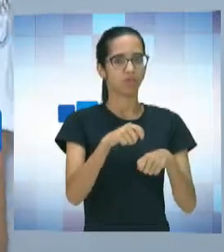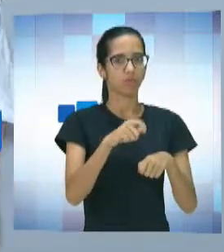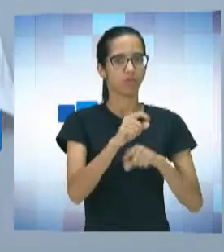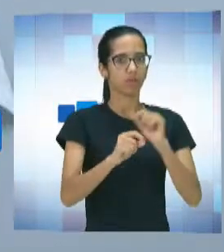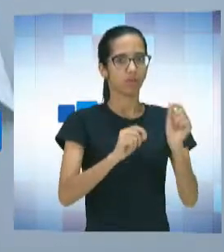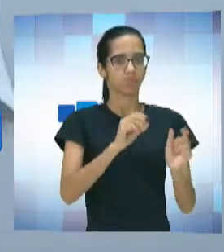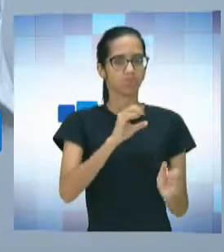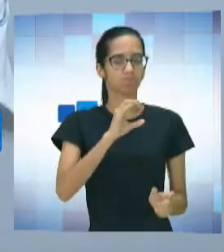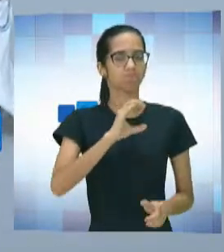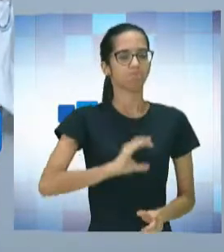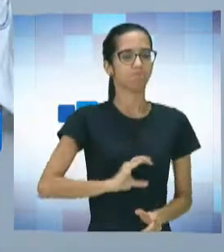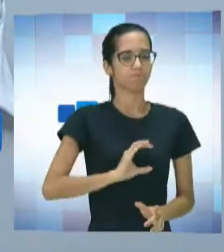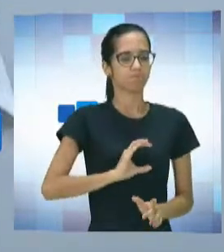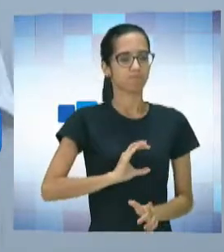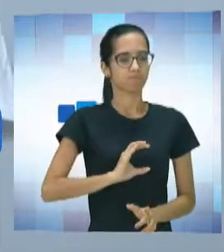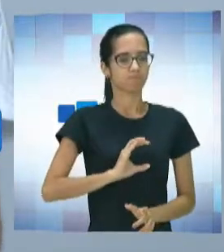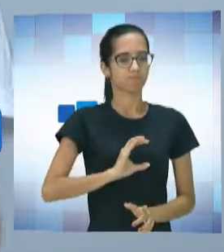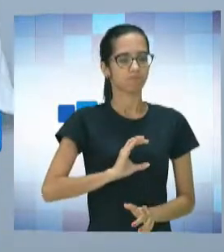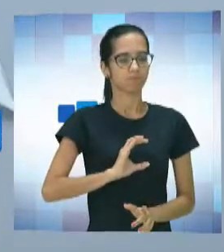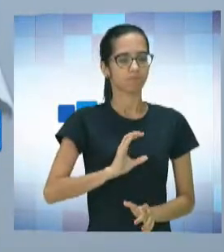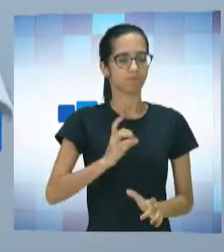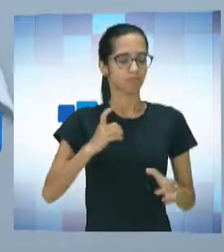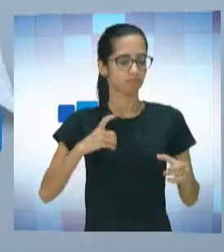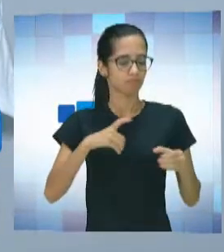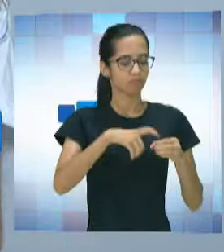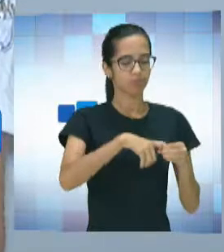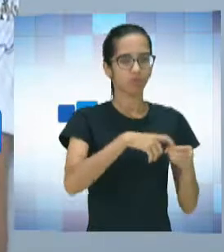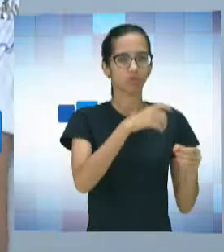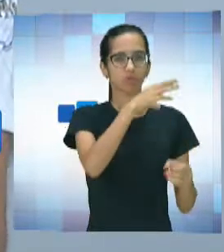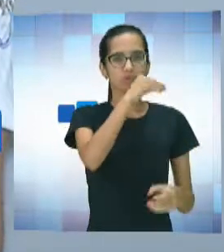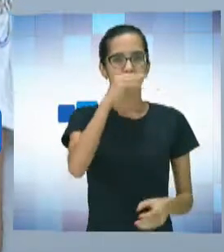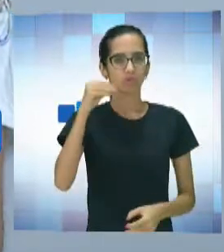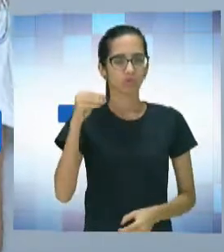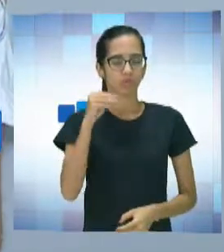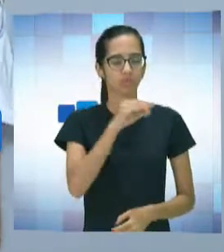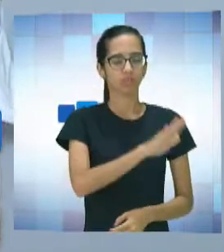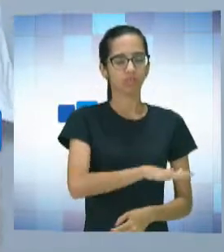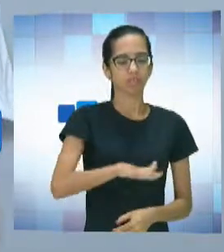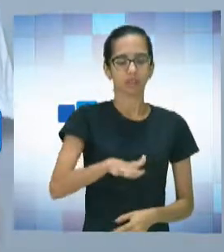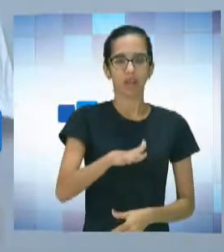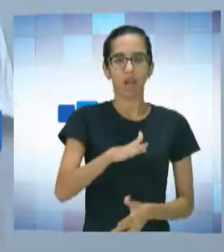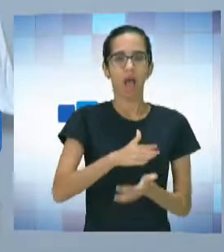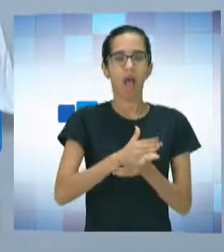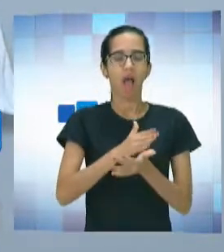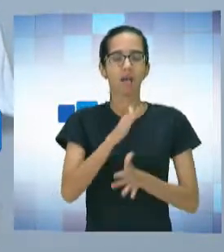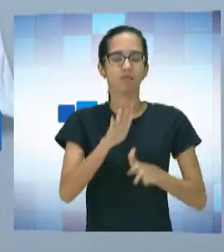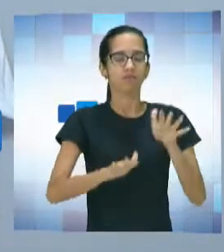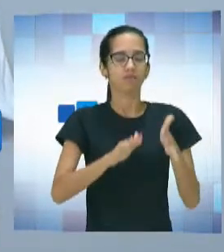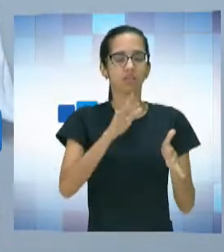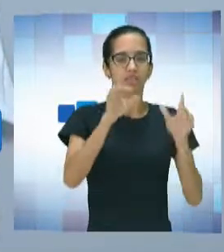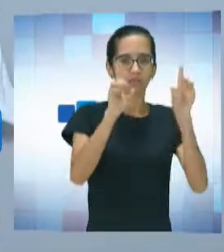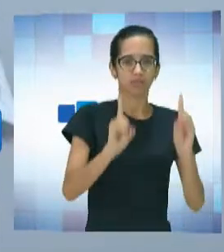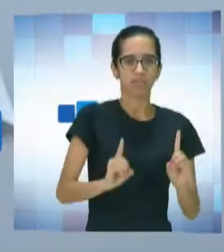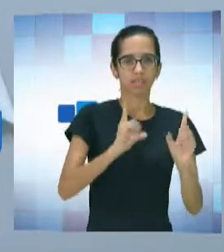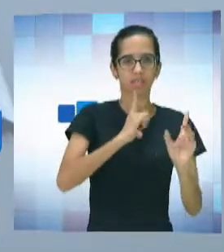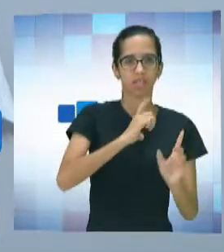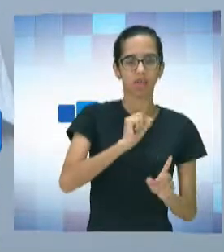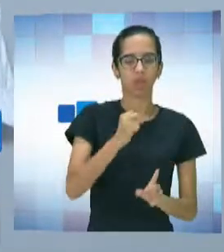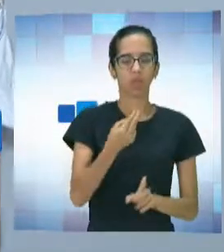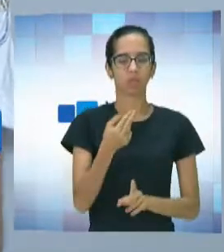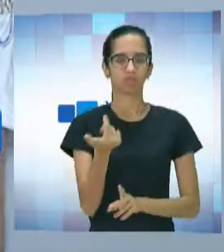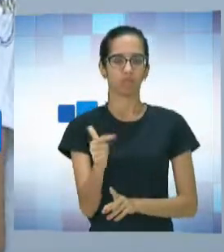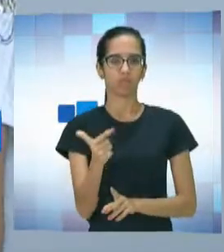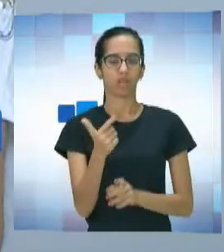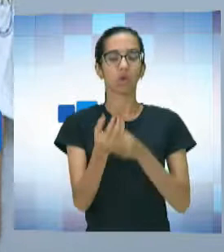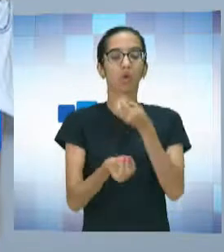Resgatar a cidadania de crianças e adolescentes com alguma deficiência ou sem deficiência através da música.